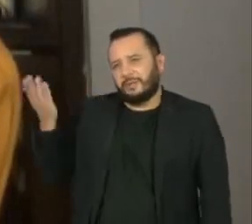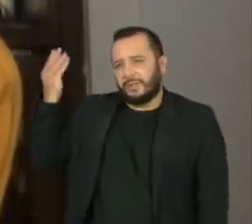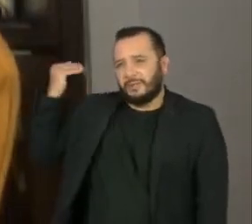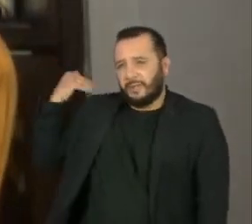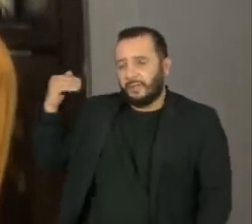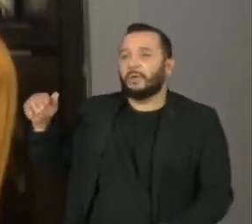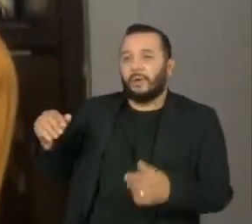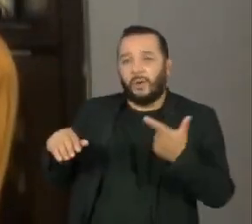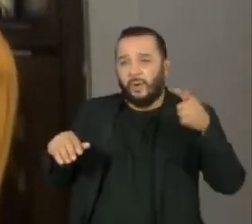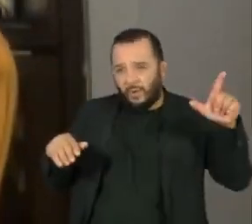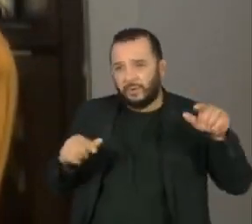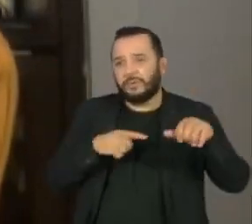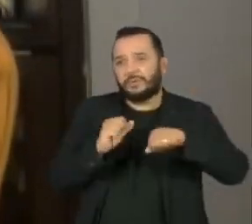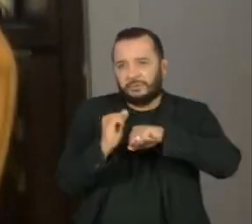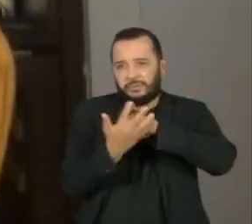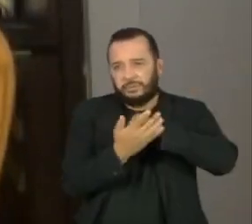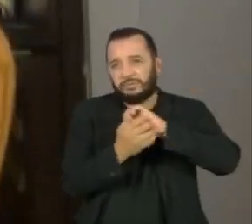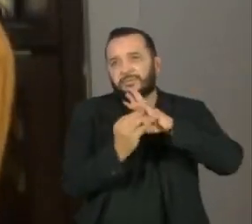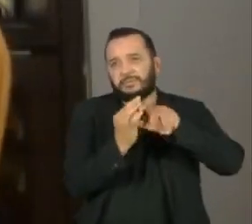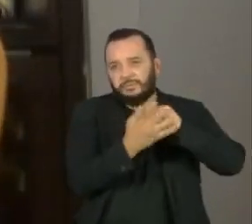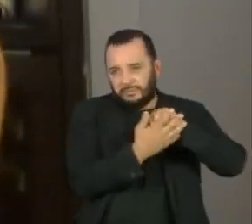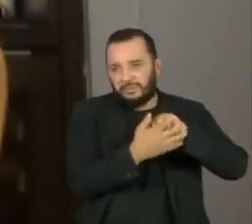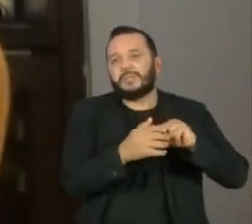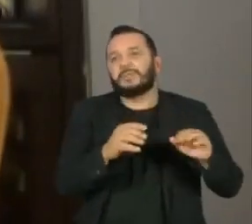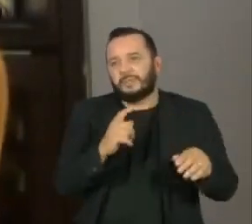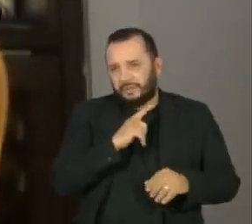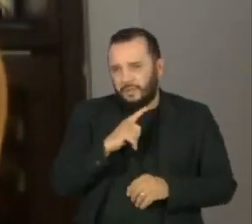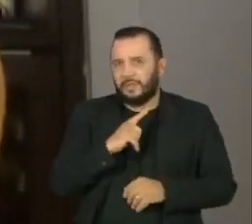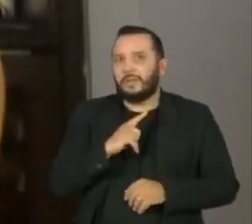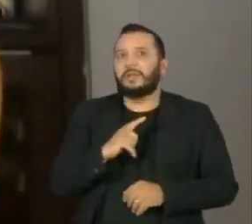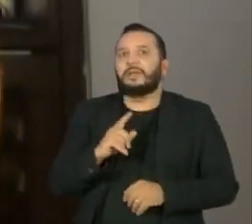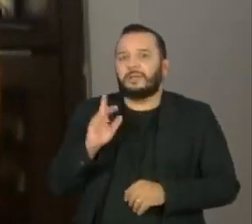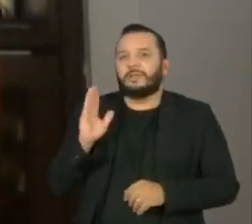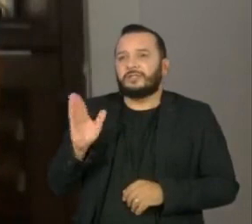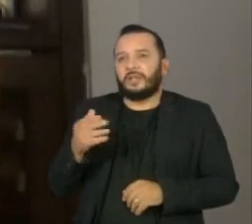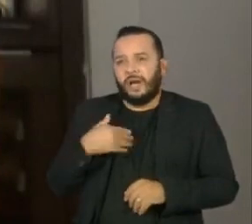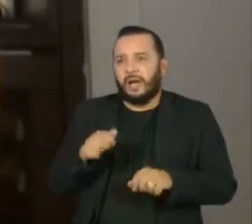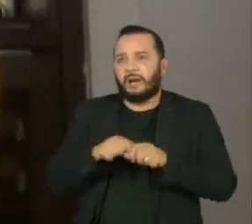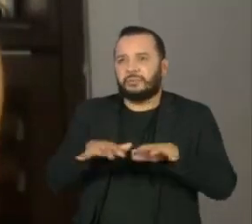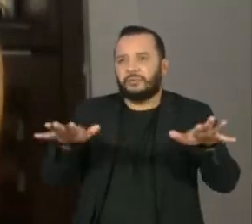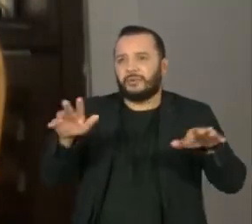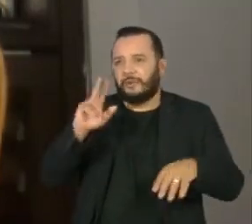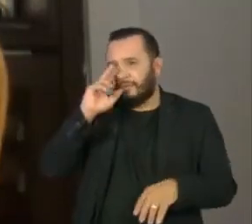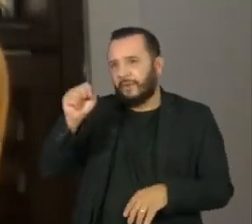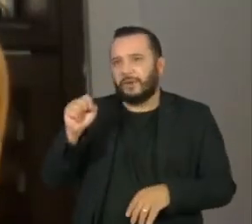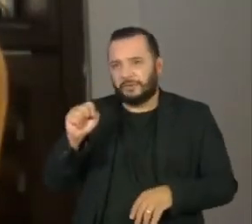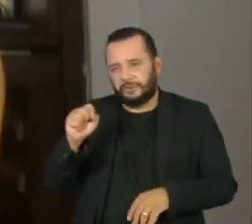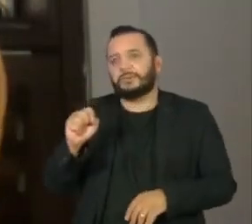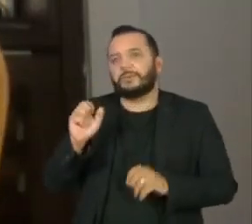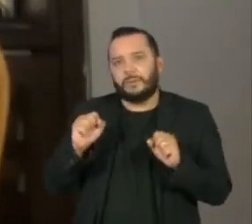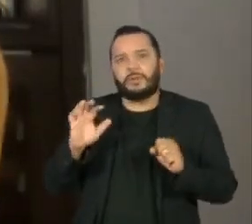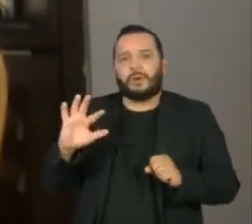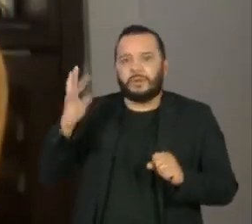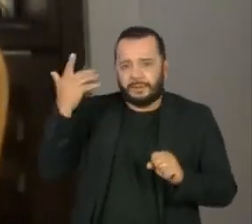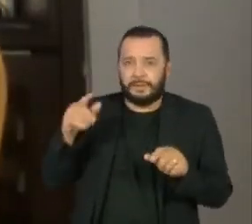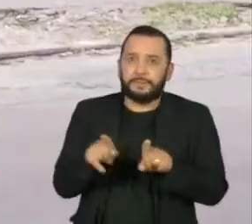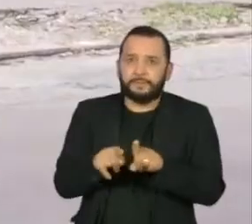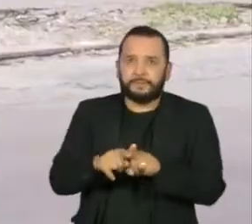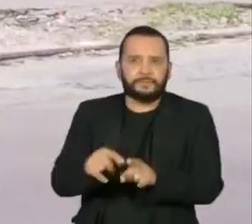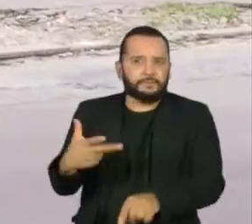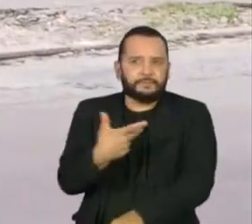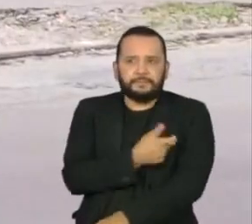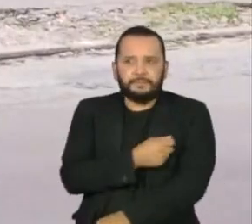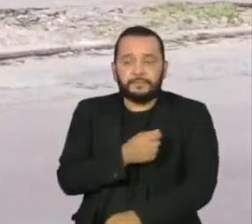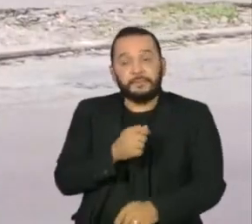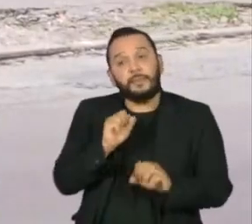variantes e a gente sabe que elas estão envolvidas com maior transmissibilidade e um possível escape de vacinas.